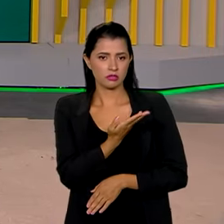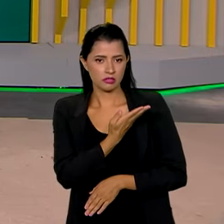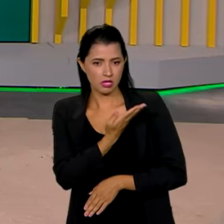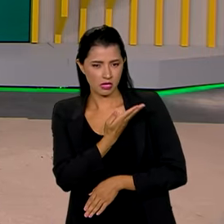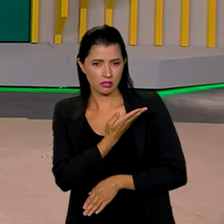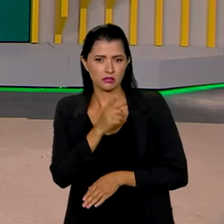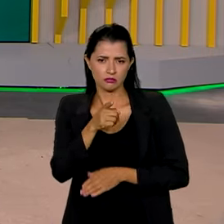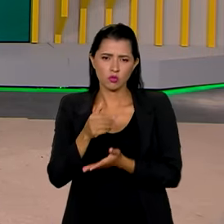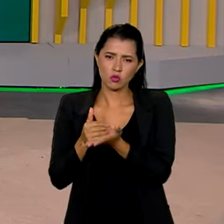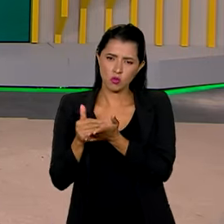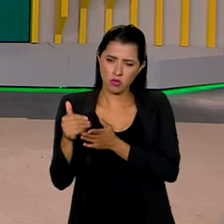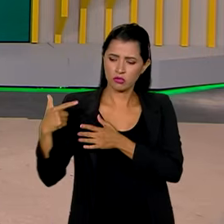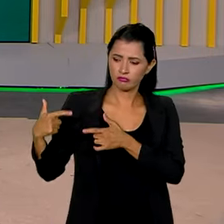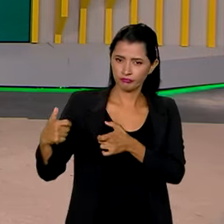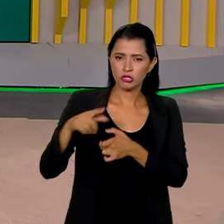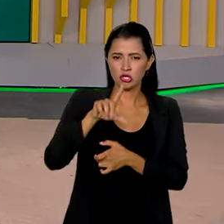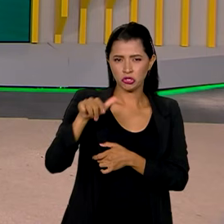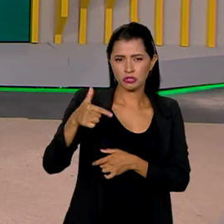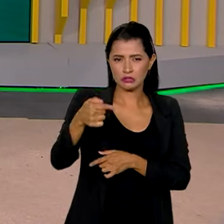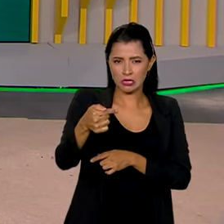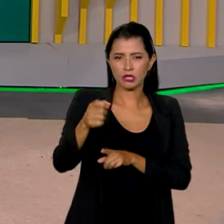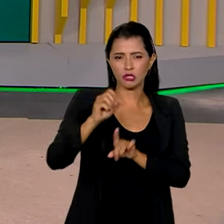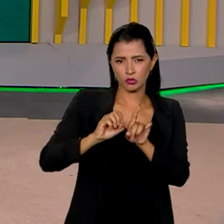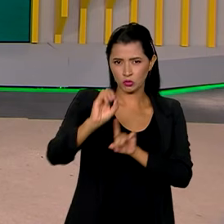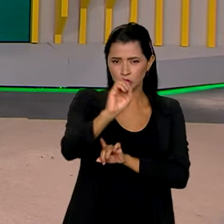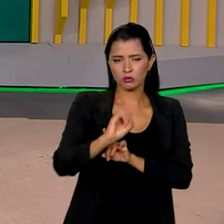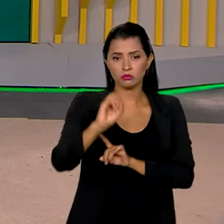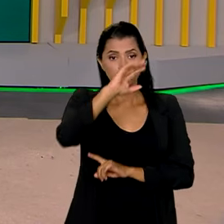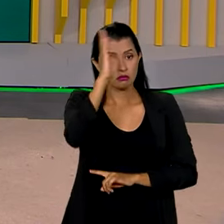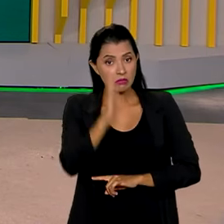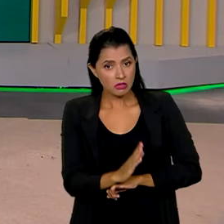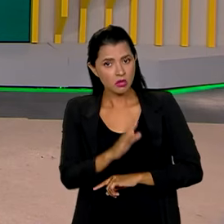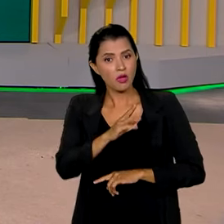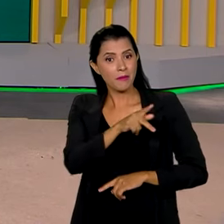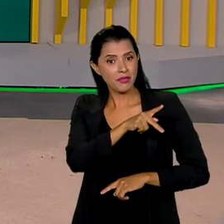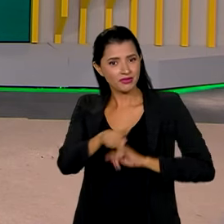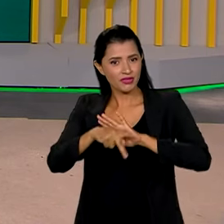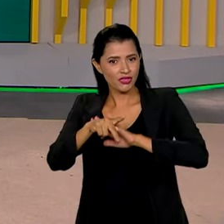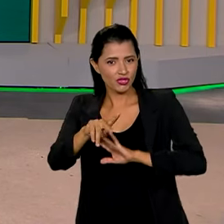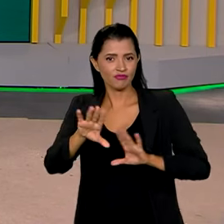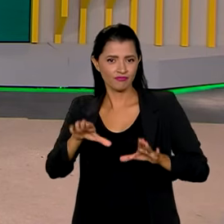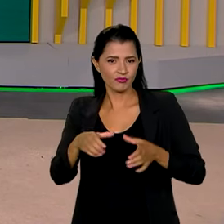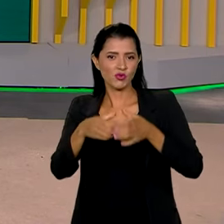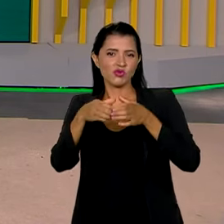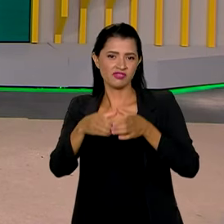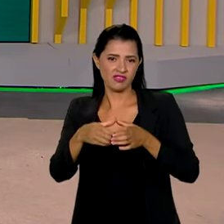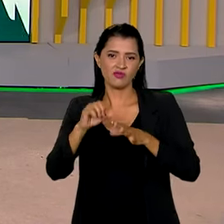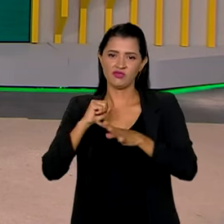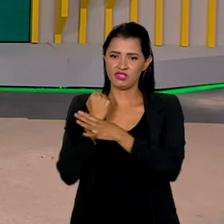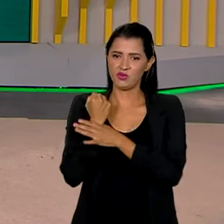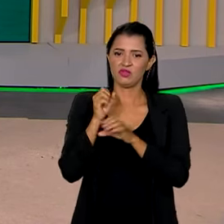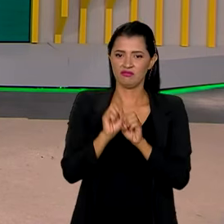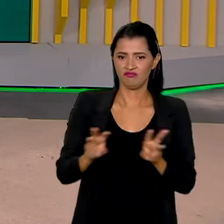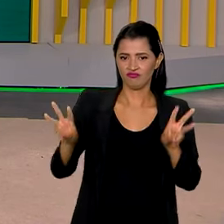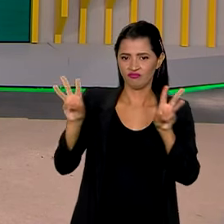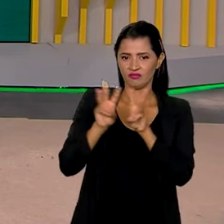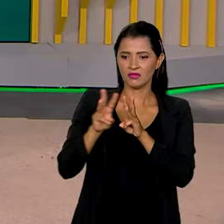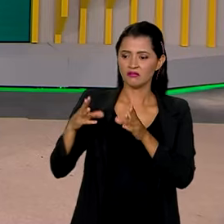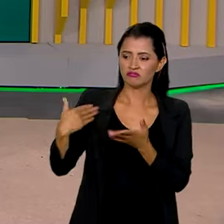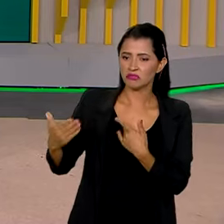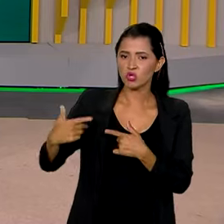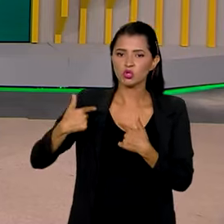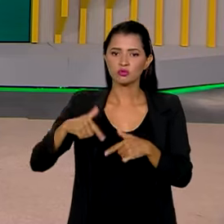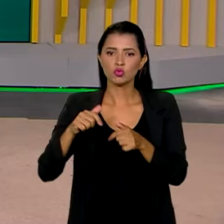deste confronto, no último dia 7, o Brasil, que atualmente preside o Conselho de Segurança da ONU, tem trabalhado junto com outras nações